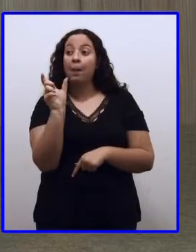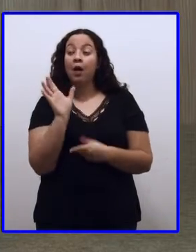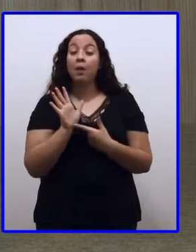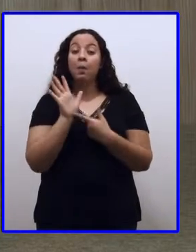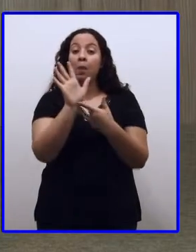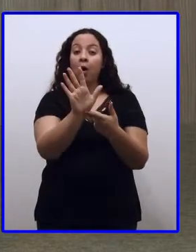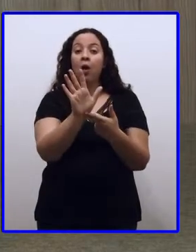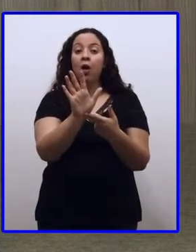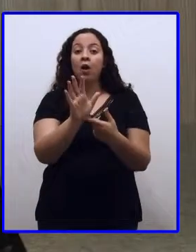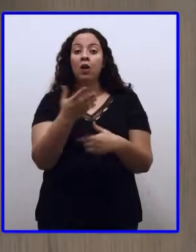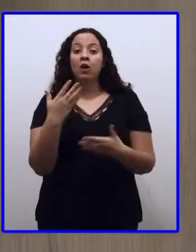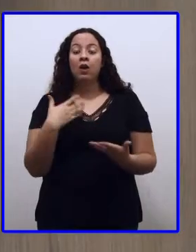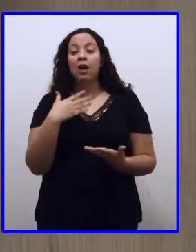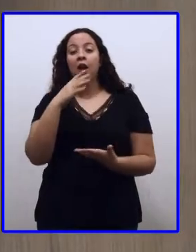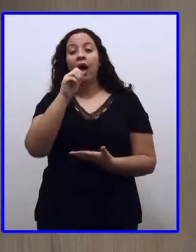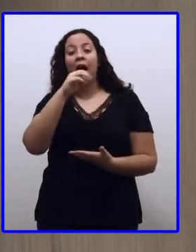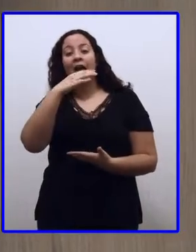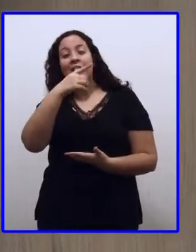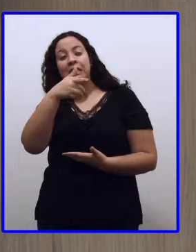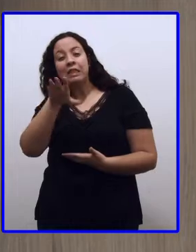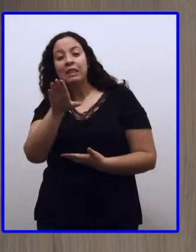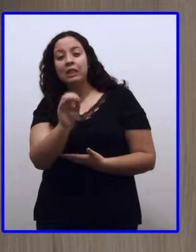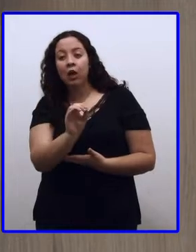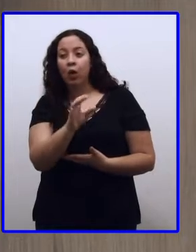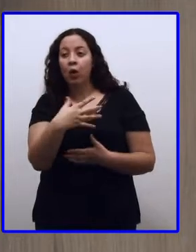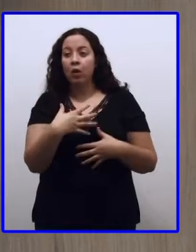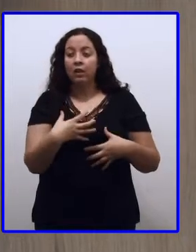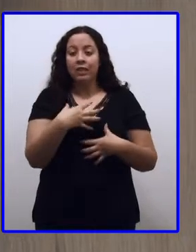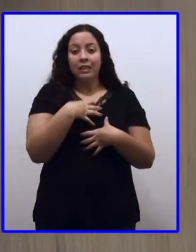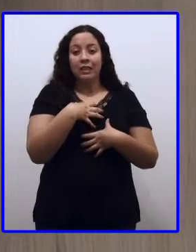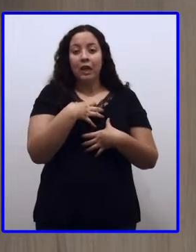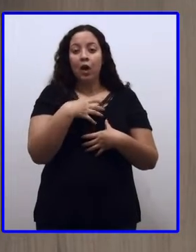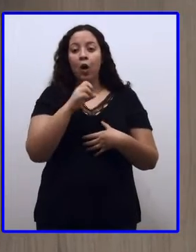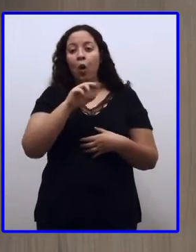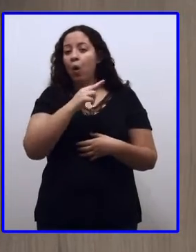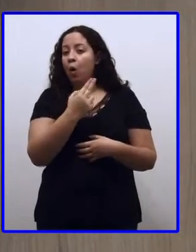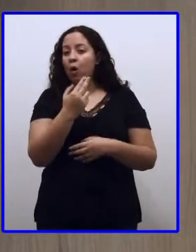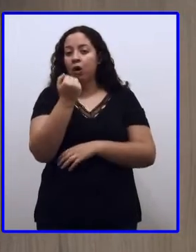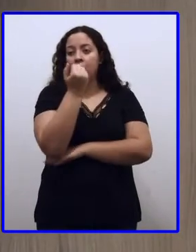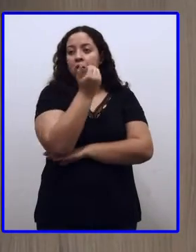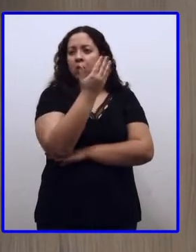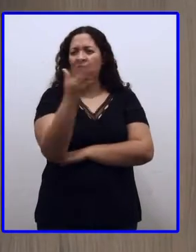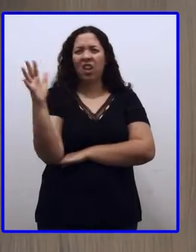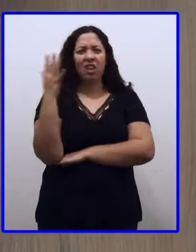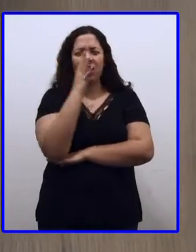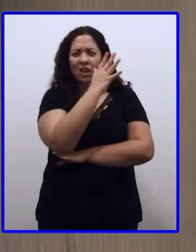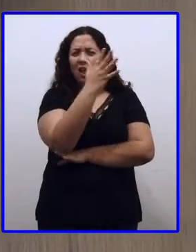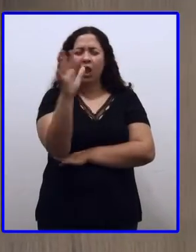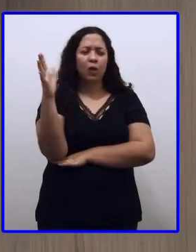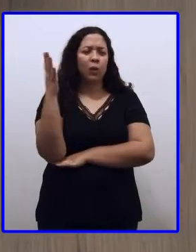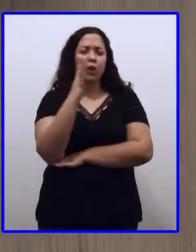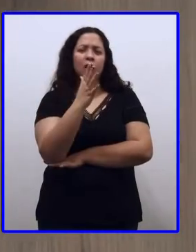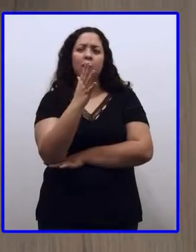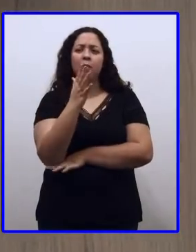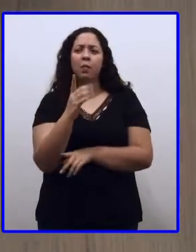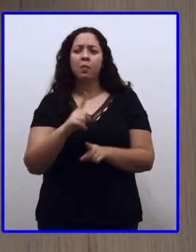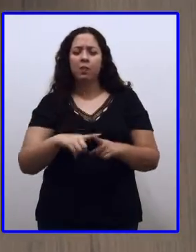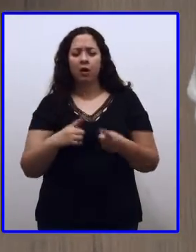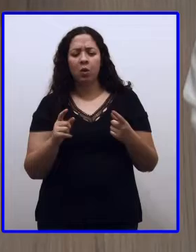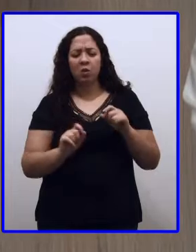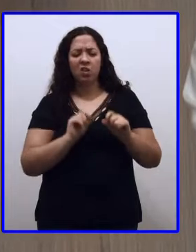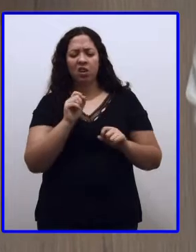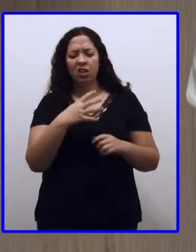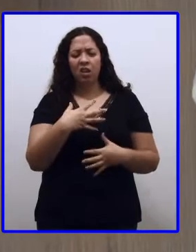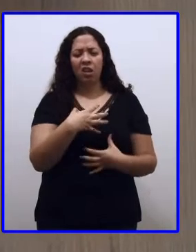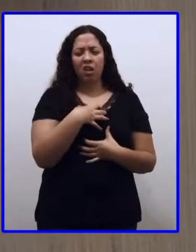expressa a ação, o estado ou o fenômeno da natureza. Mas o que é estado,